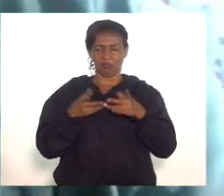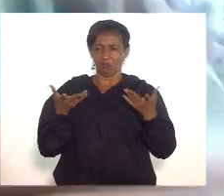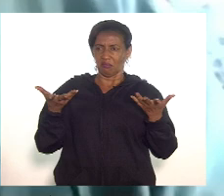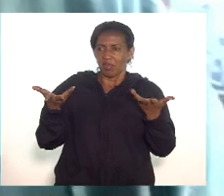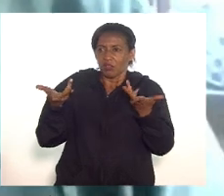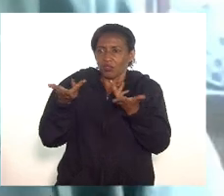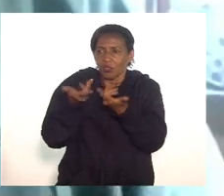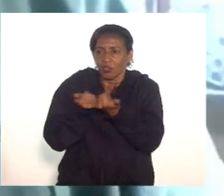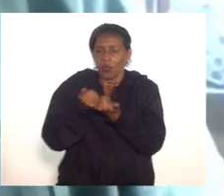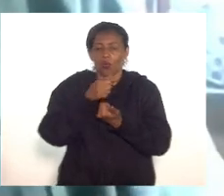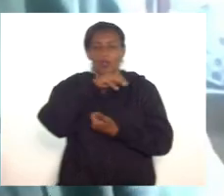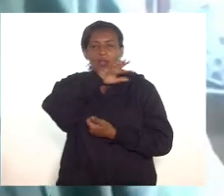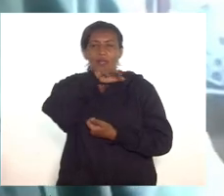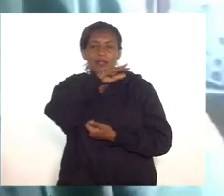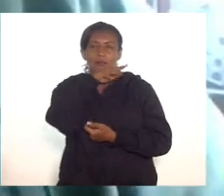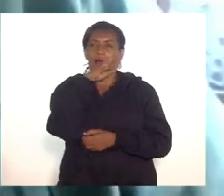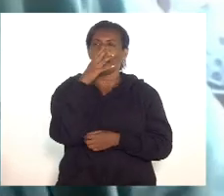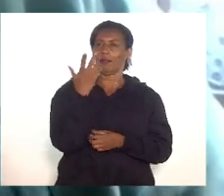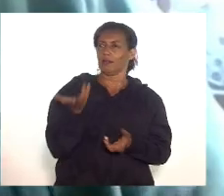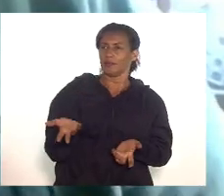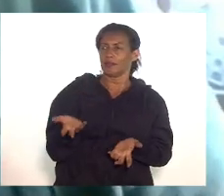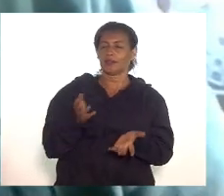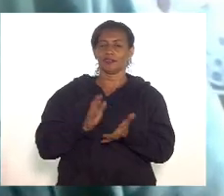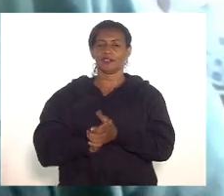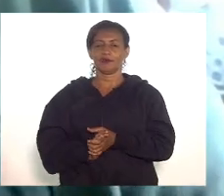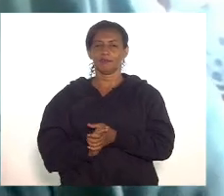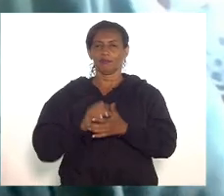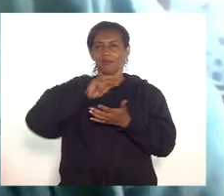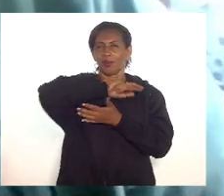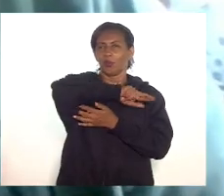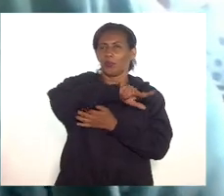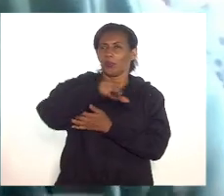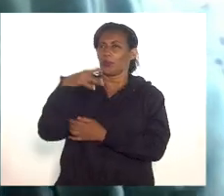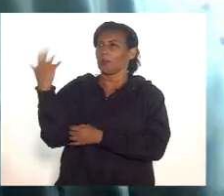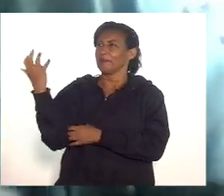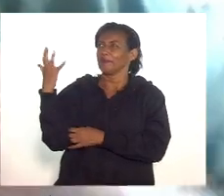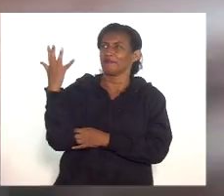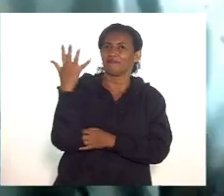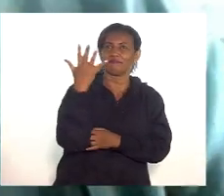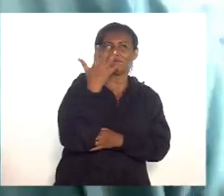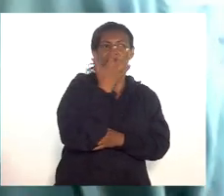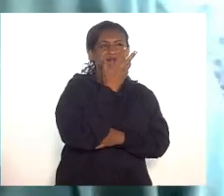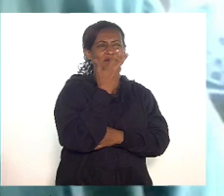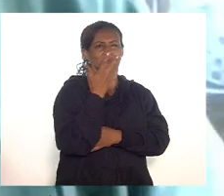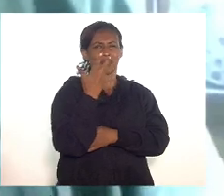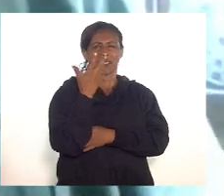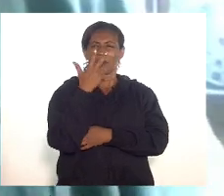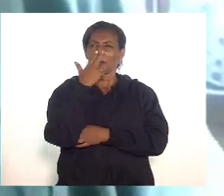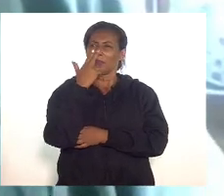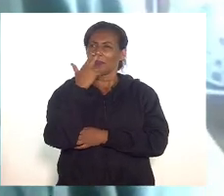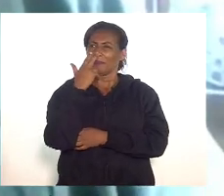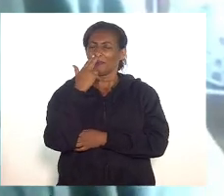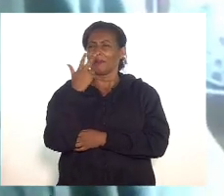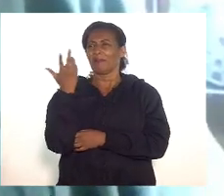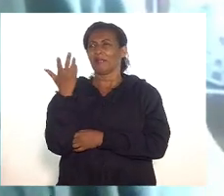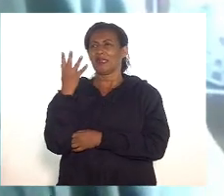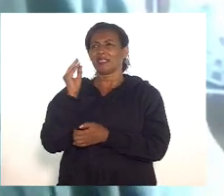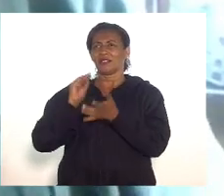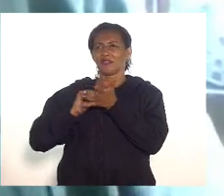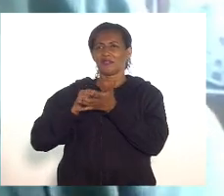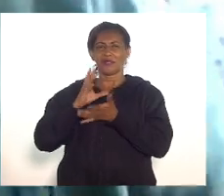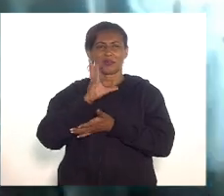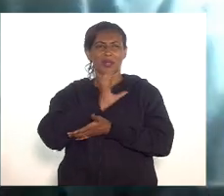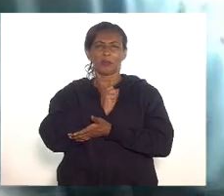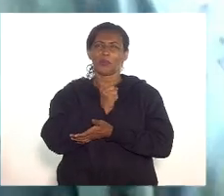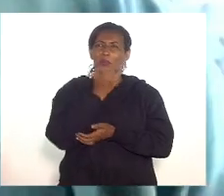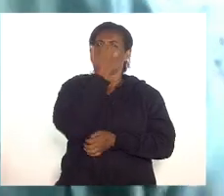animais, adora a fauna, diga-se de passagem, a nossa biodiversidade maravilhosa, tão maltratada pelo ministro